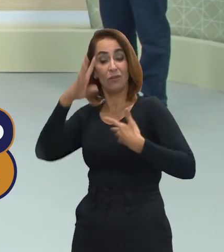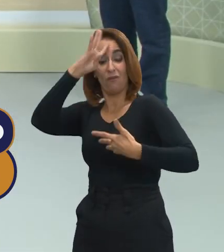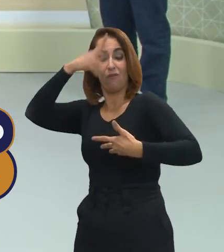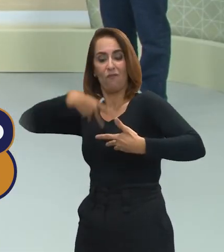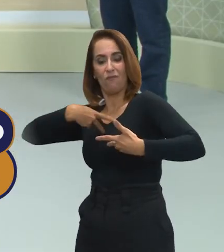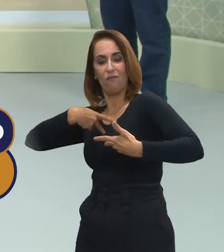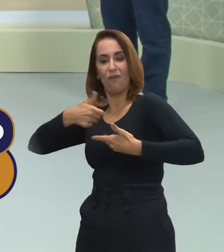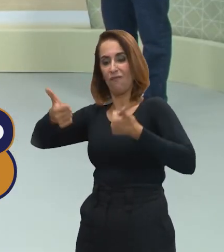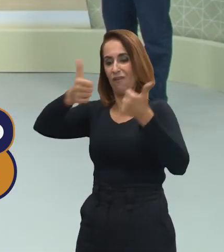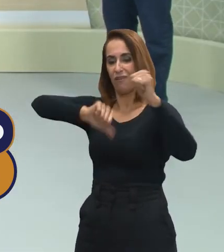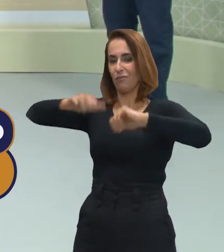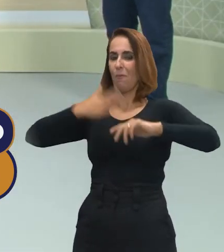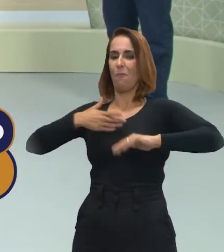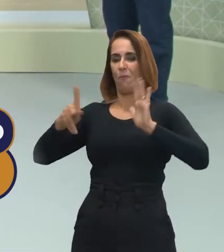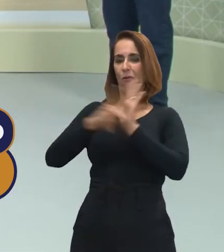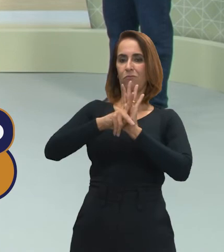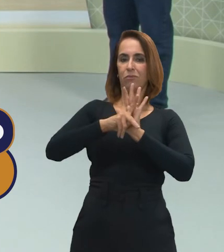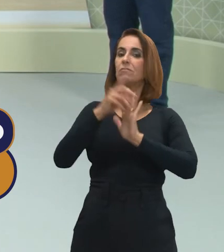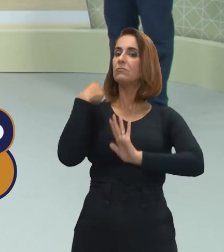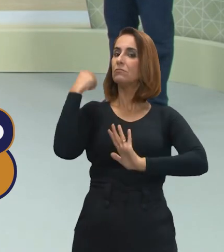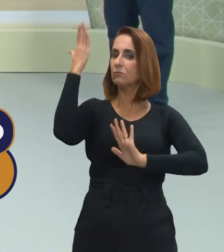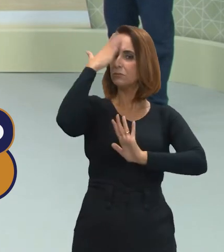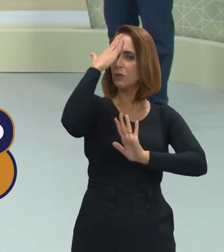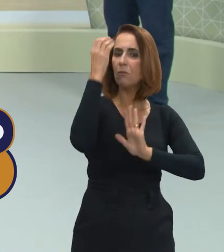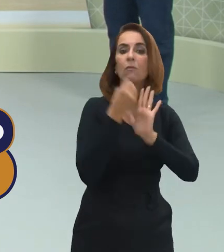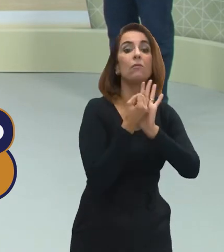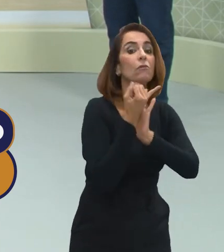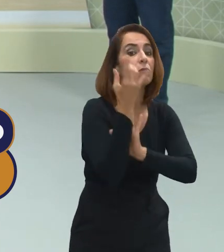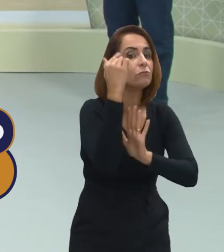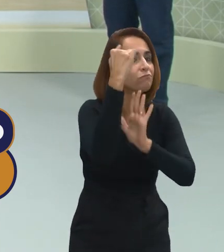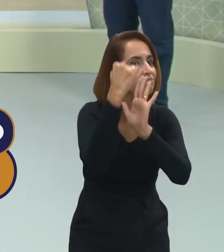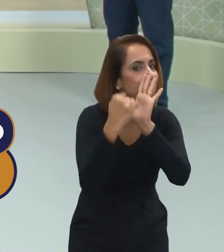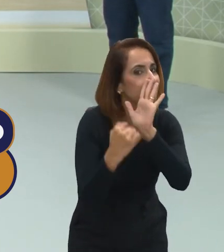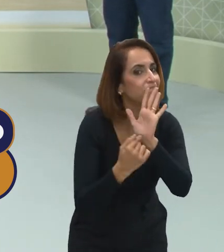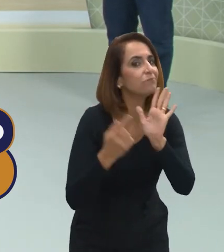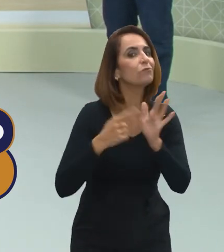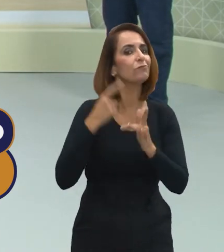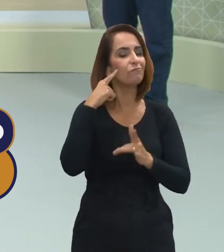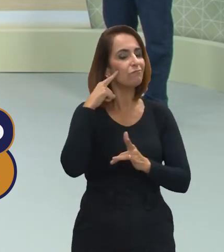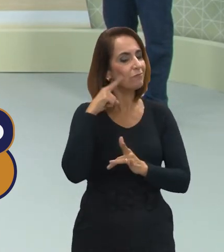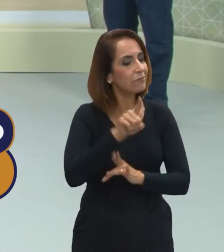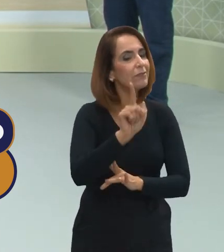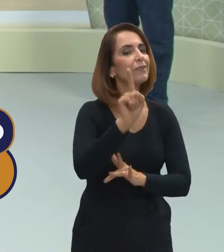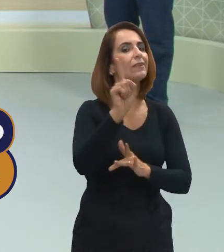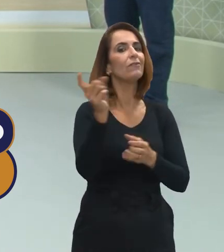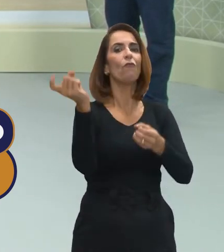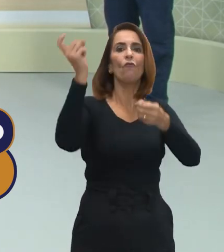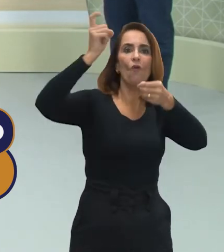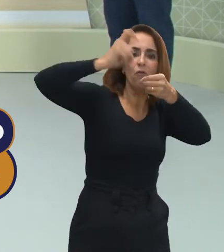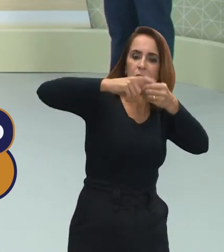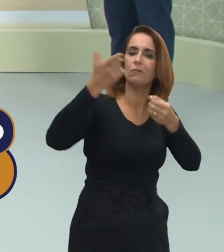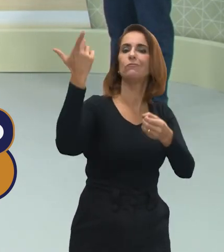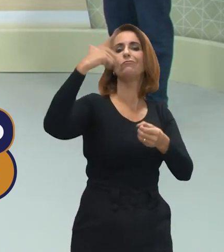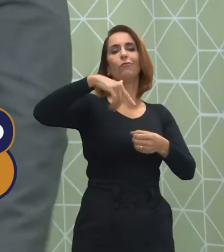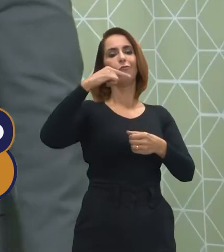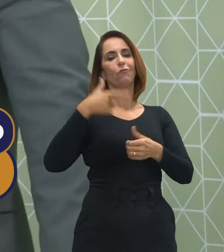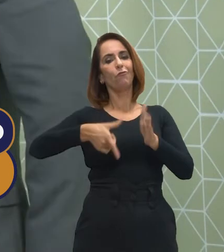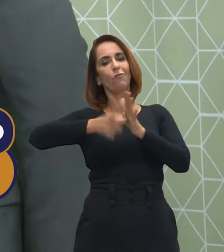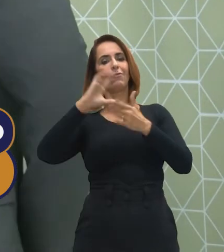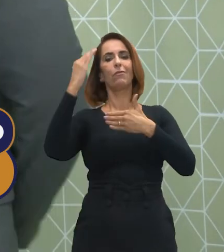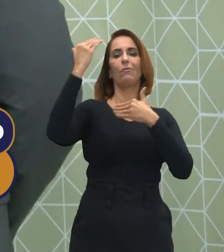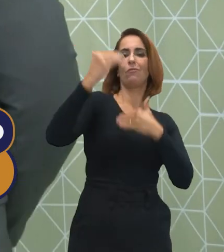autoavaliação de si e saiba em quais pontos ele vai ter que ir ali retocar antes da prova.